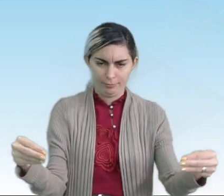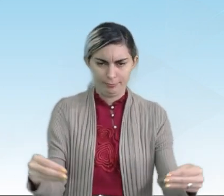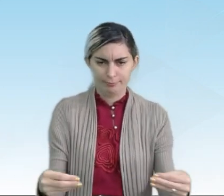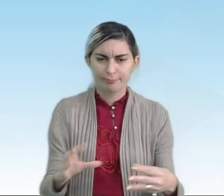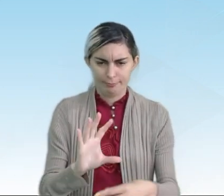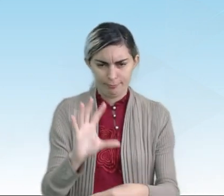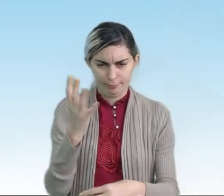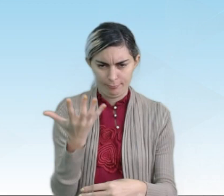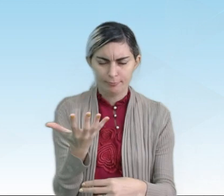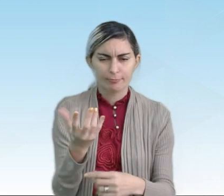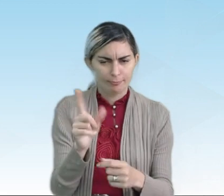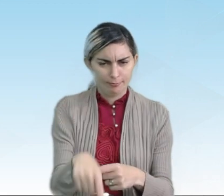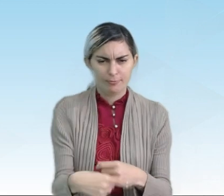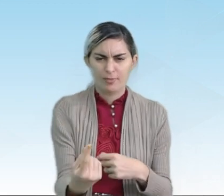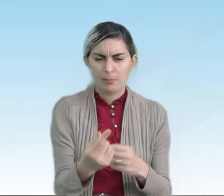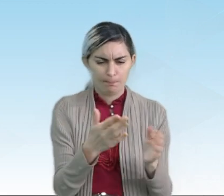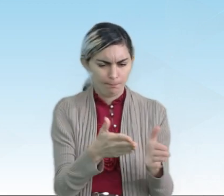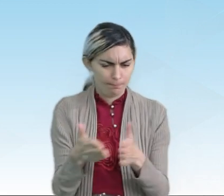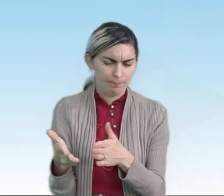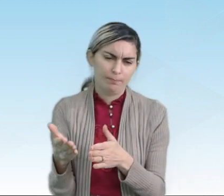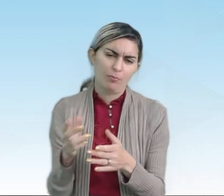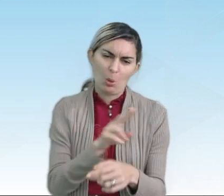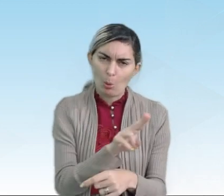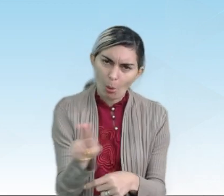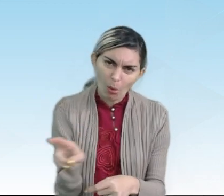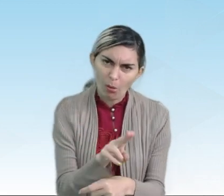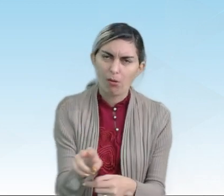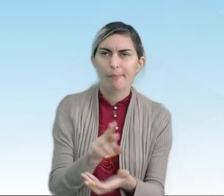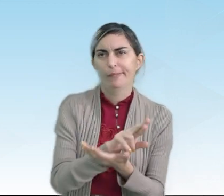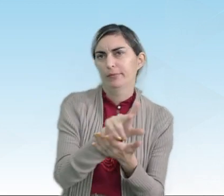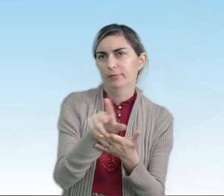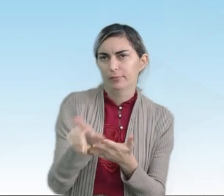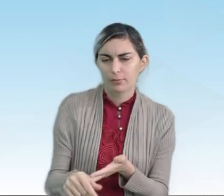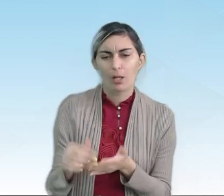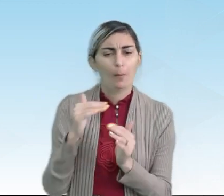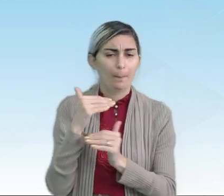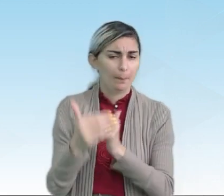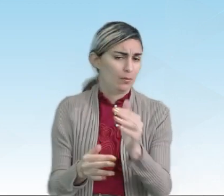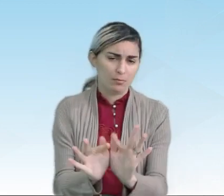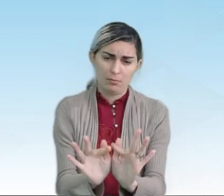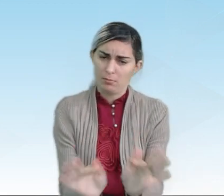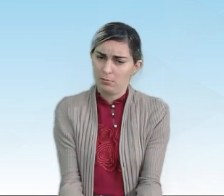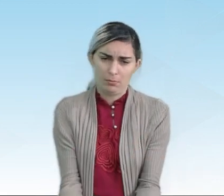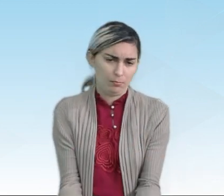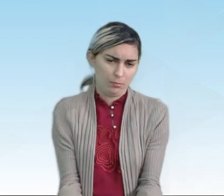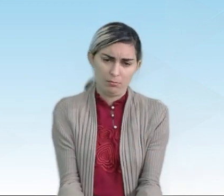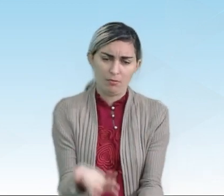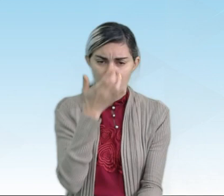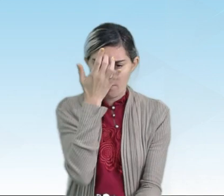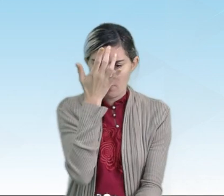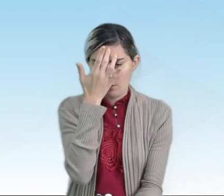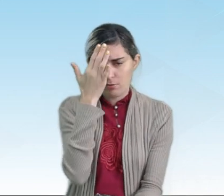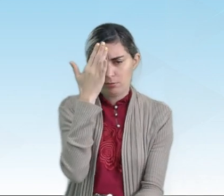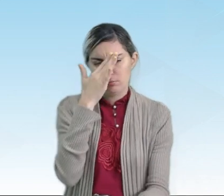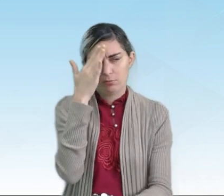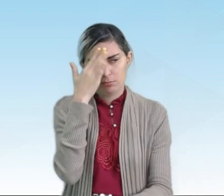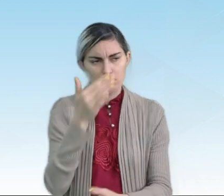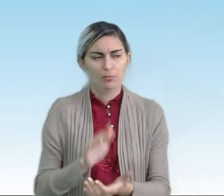apesar dessa ideia de séries, de nomes, ela é um processo simples e de fácil compreensão.